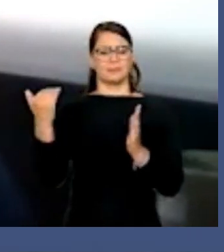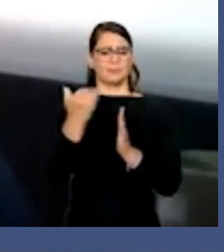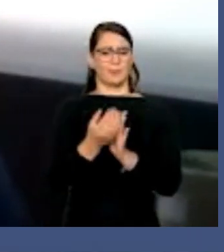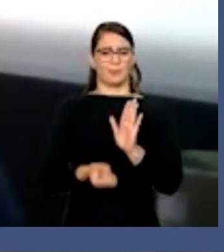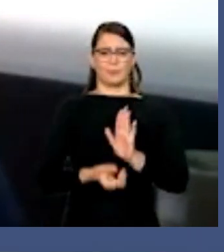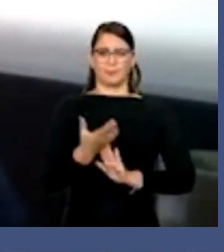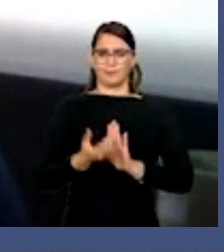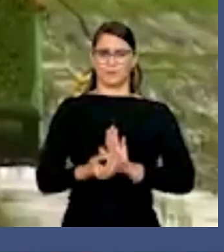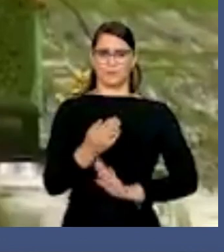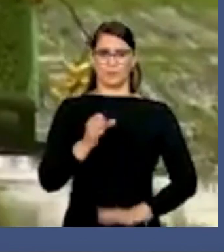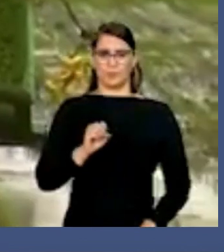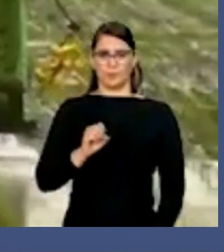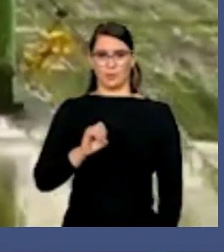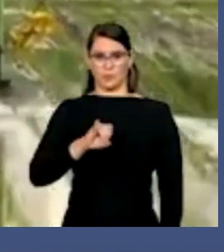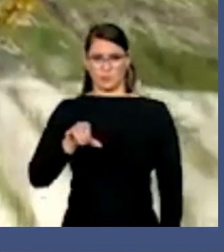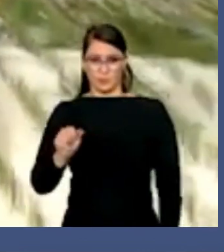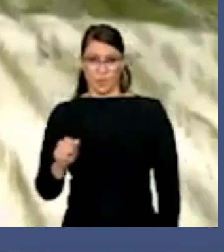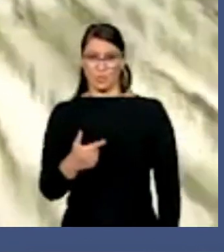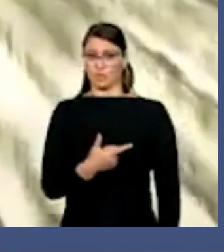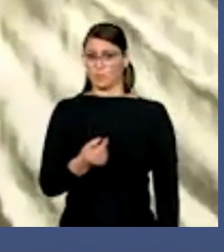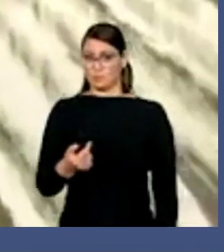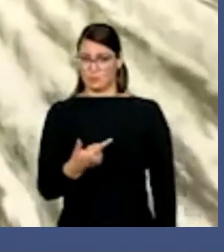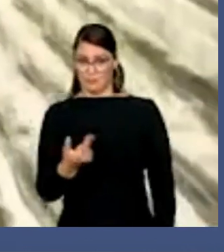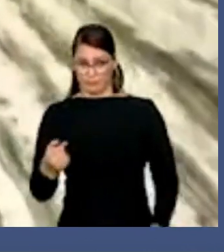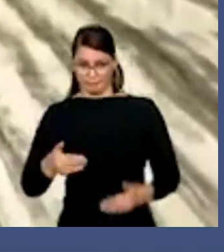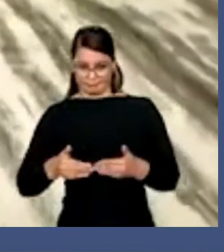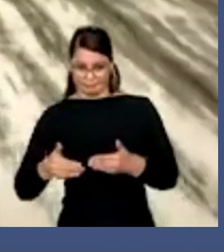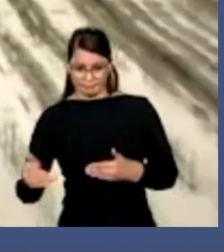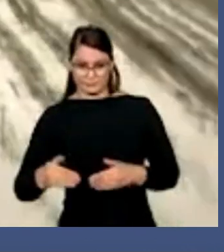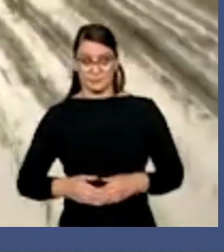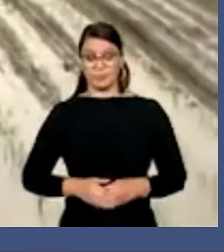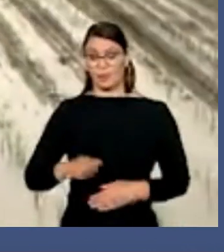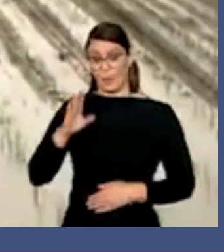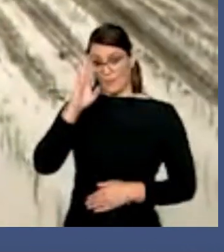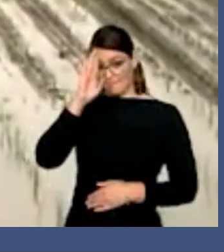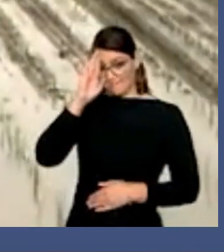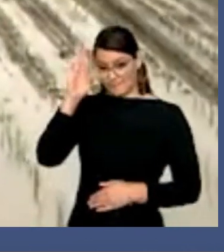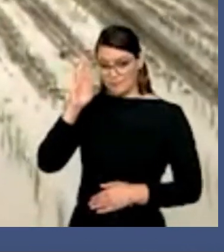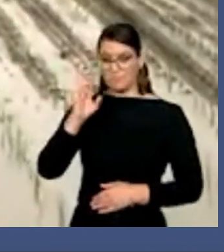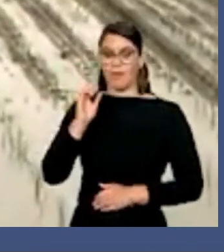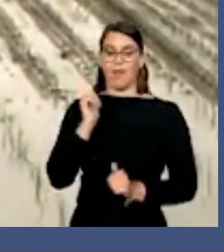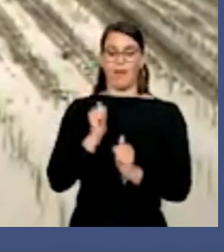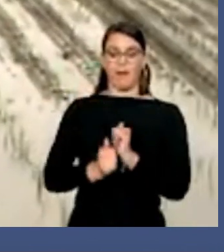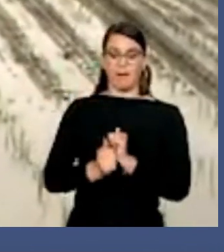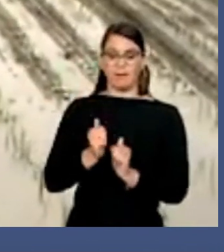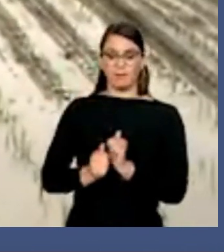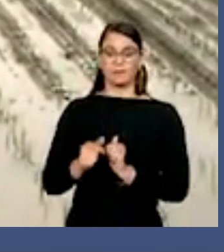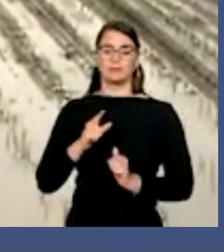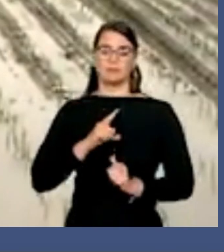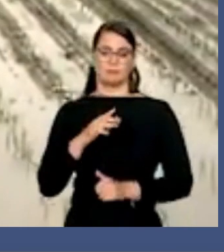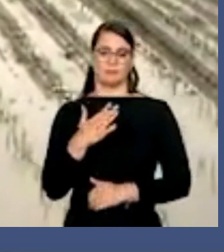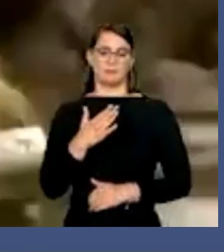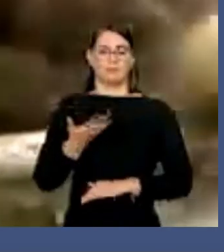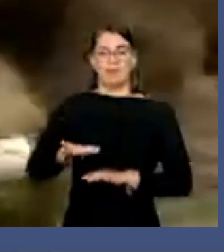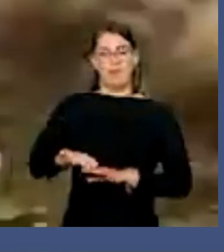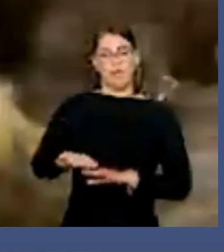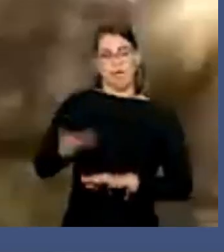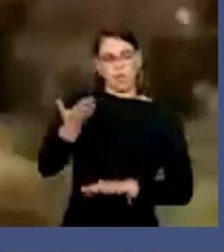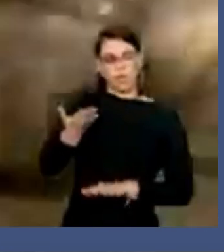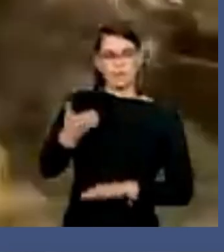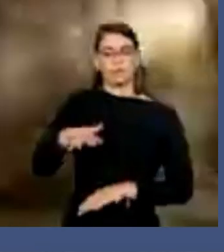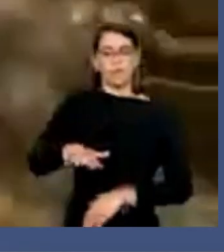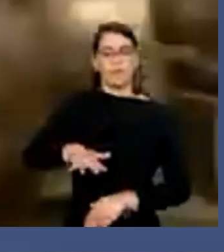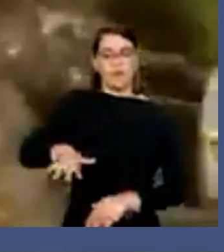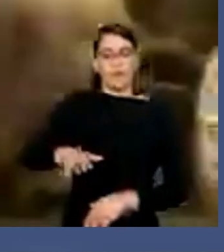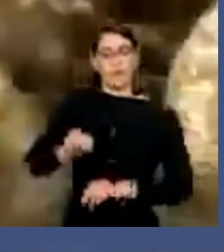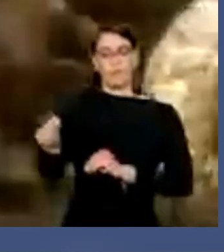mundo desde 2020. Entre as principais culturas acompanhadas, o arroz apresenta estimativa de aumento, tanto